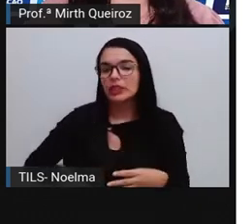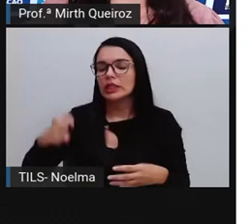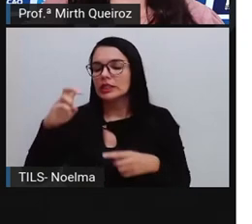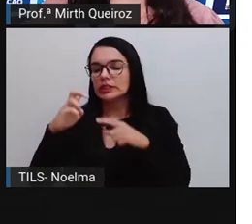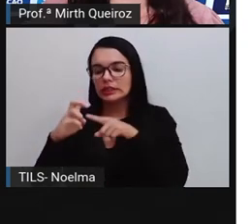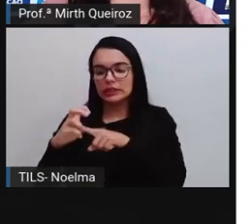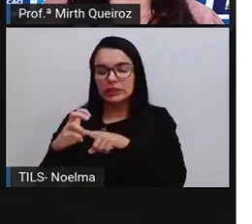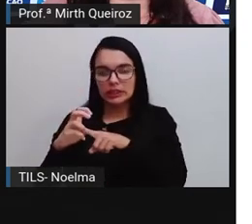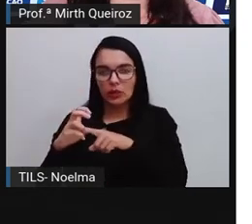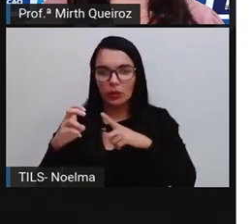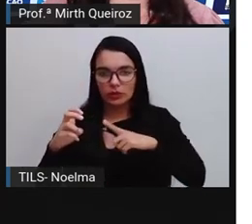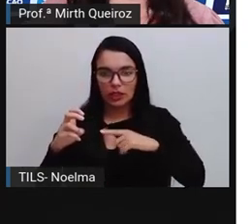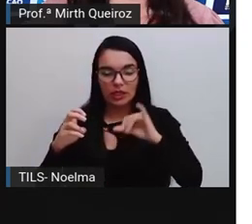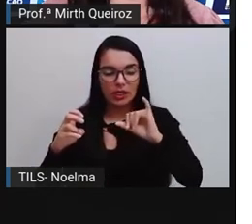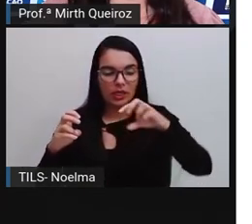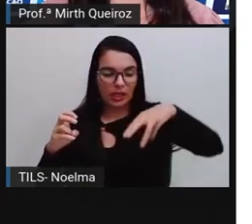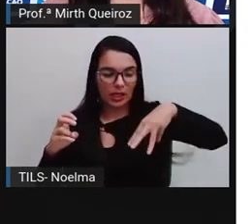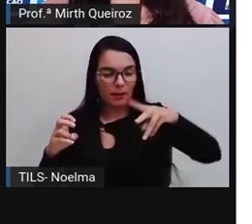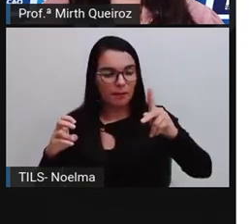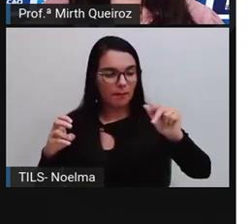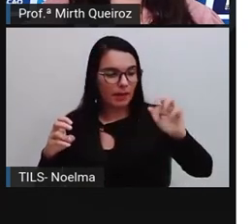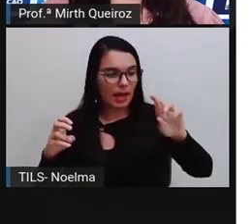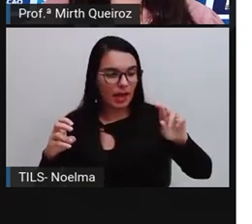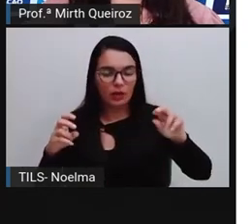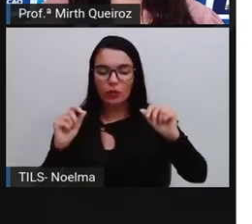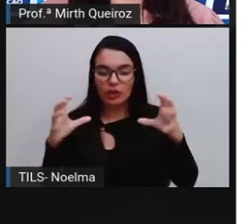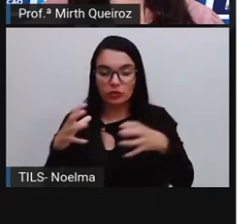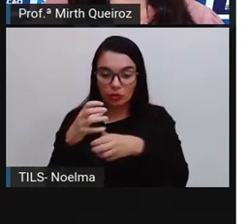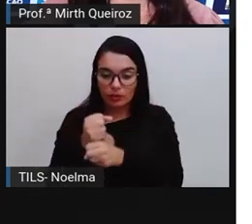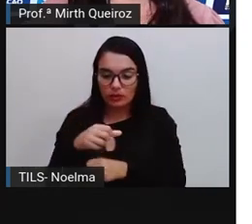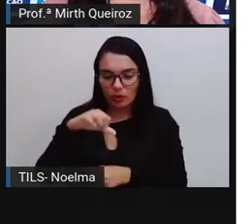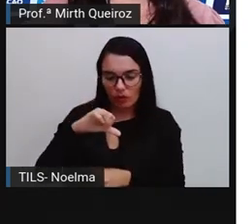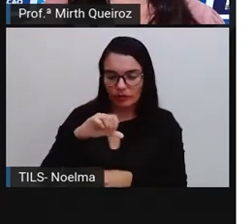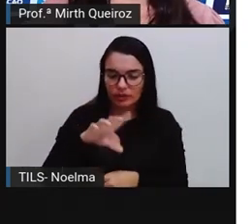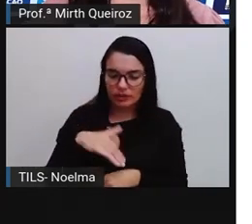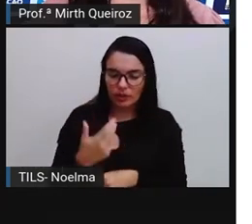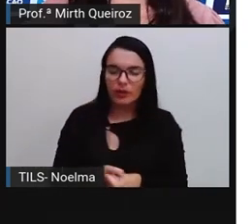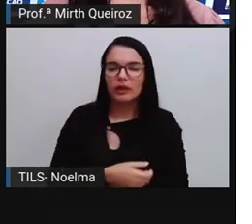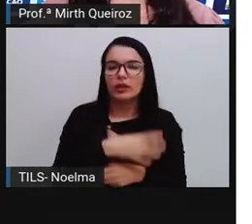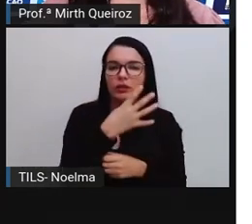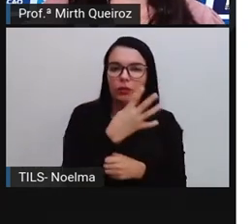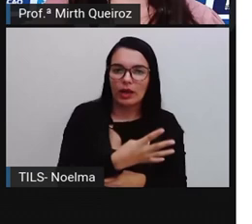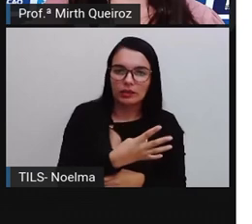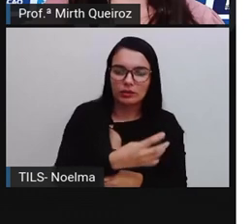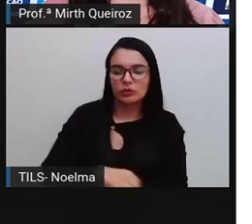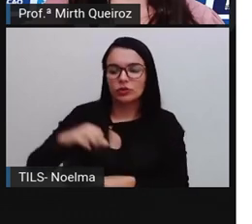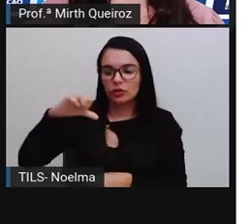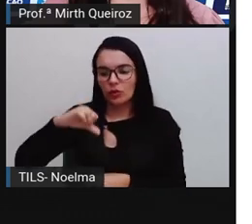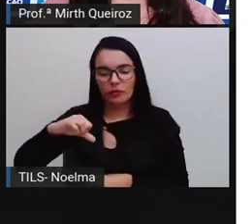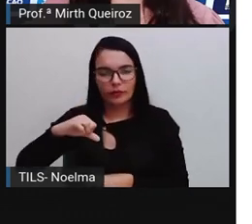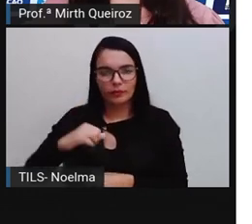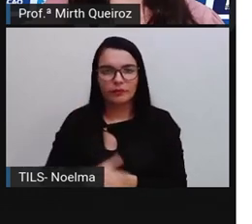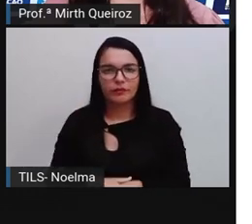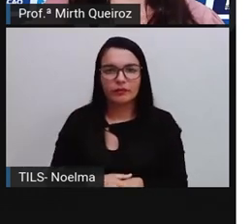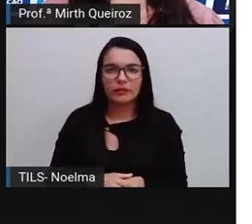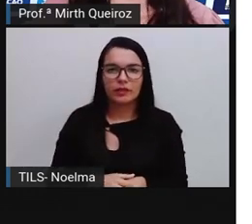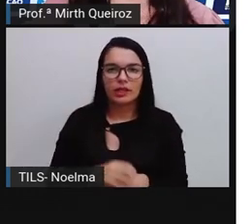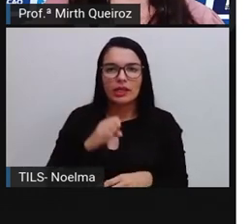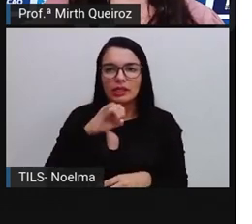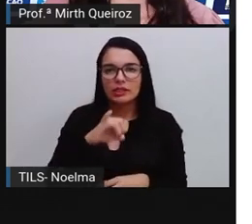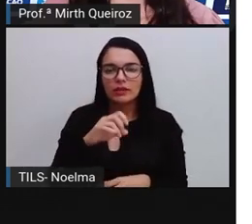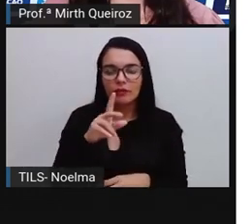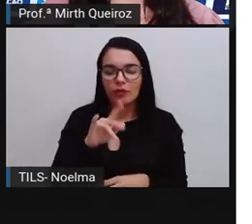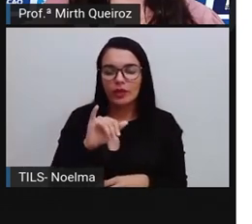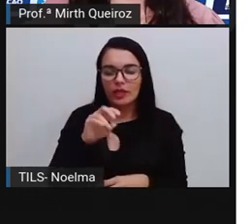nove. Então, quatro de nove. Qual a chance de tirarmos ímpar? Cinco, que está representado aí pela cor verde,